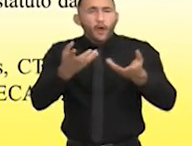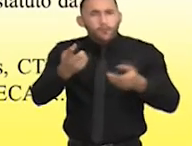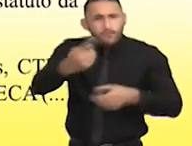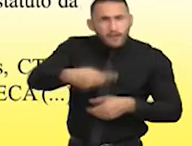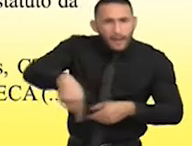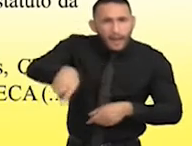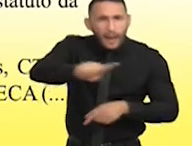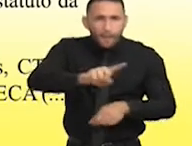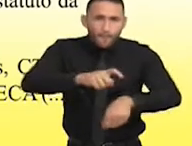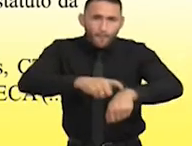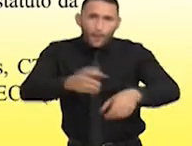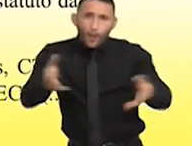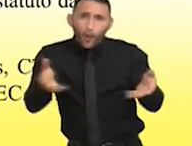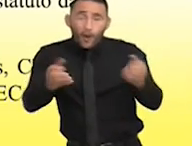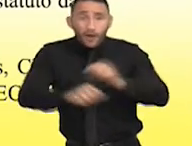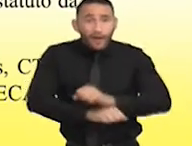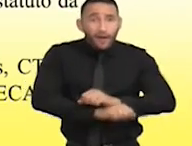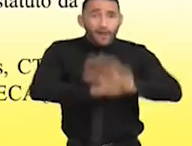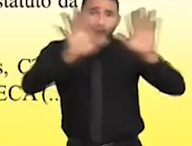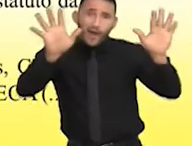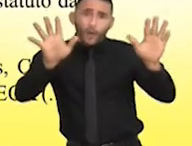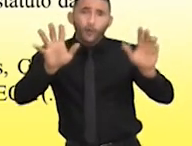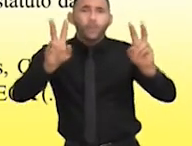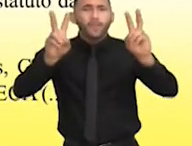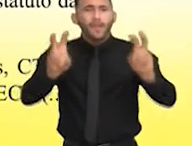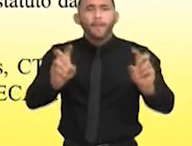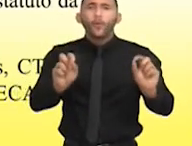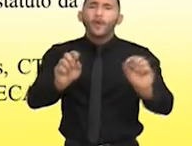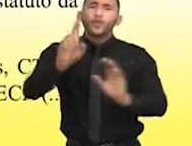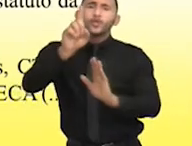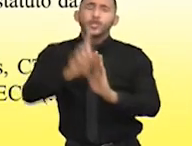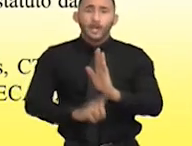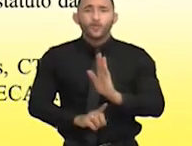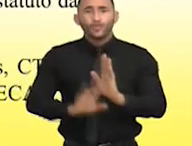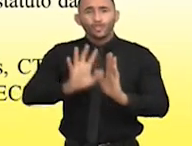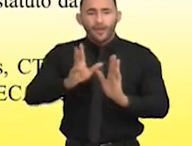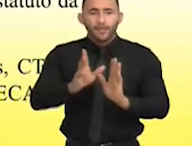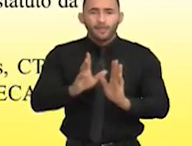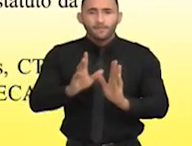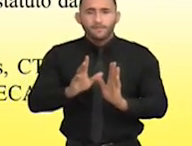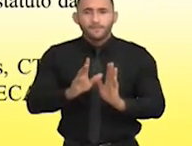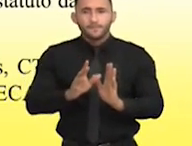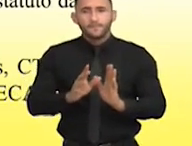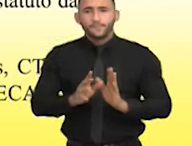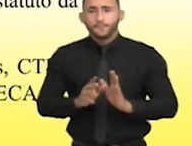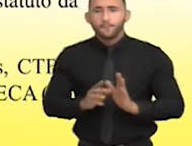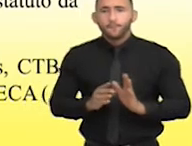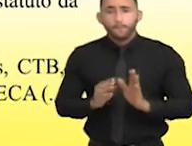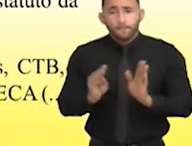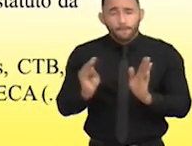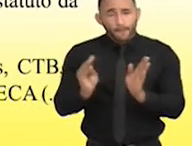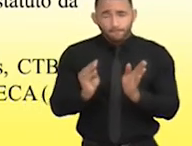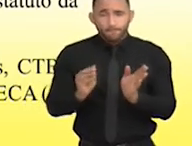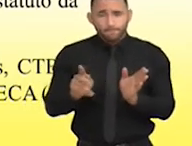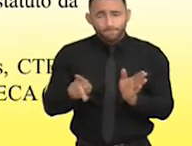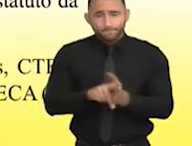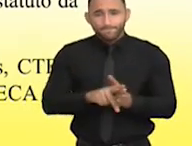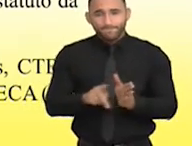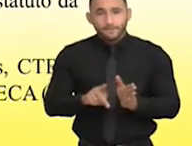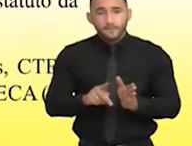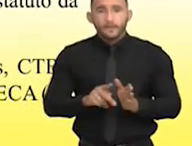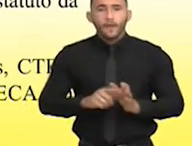pouco sobre a importância do direito da pessoa com deficiência, que ele já consta firmemente no nosso ordenamento jurídico. Bom,